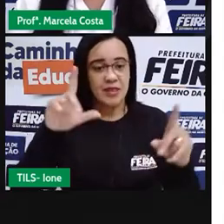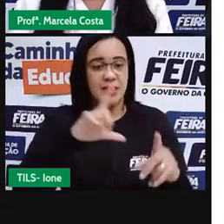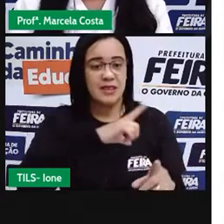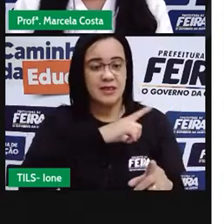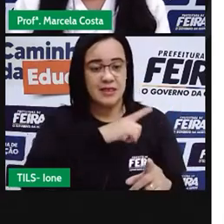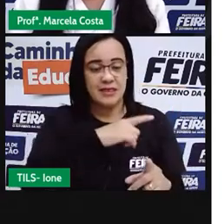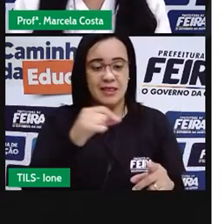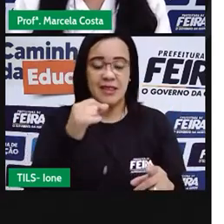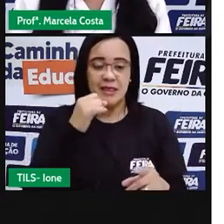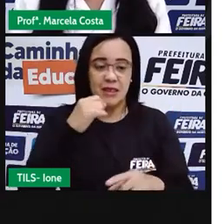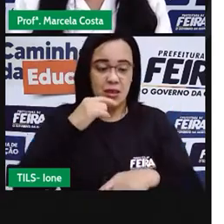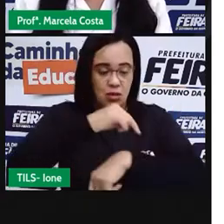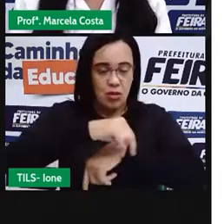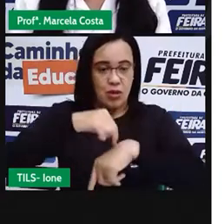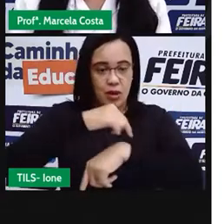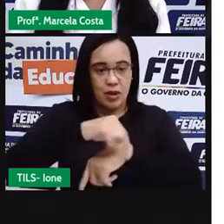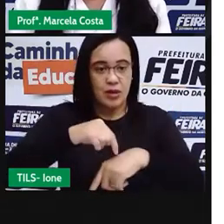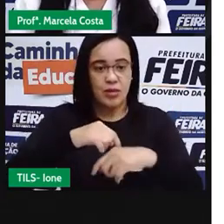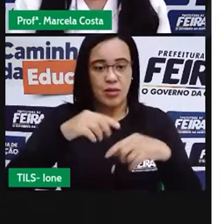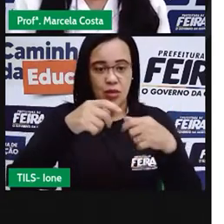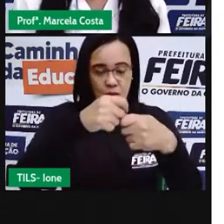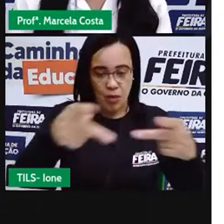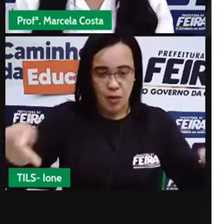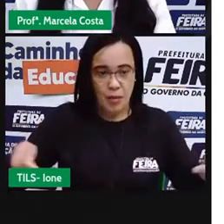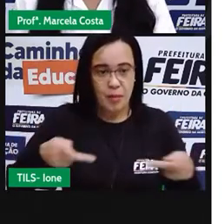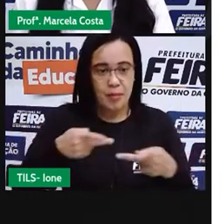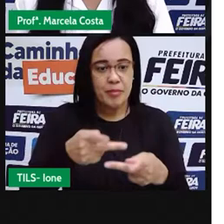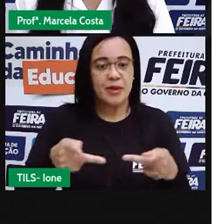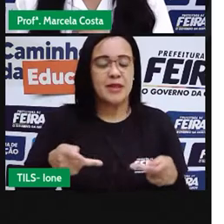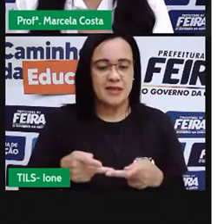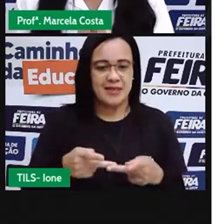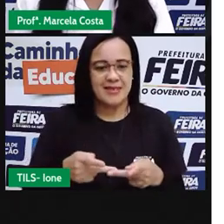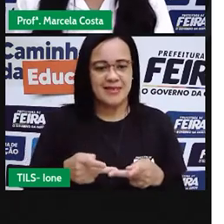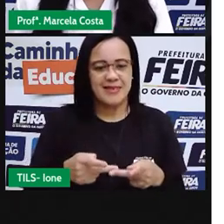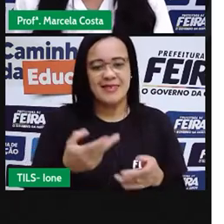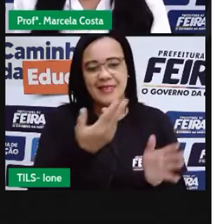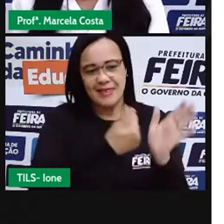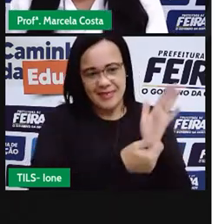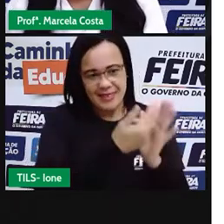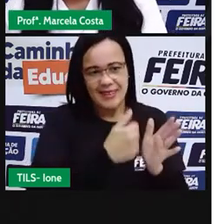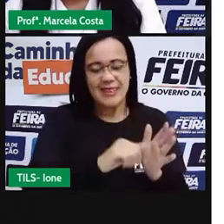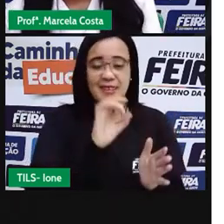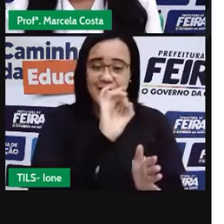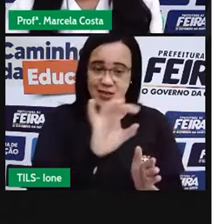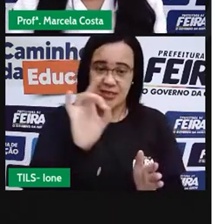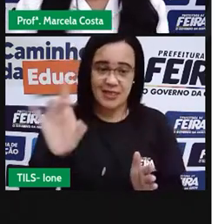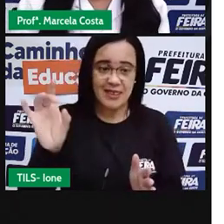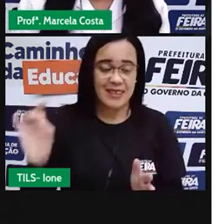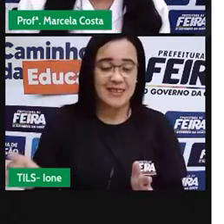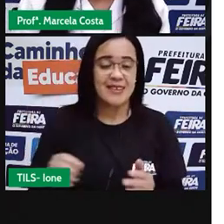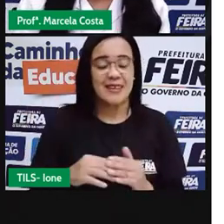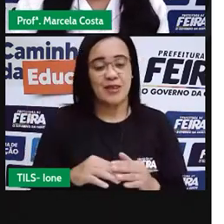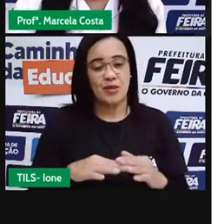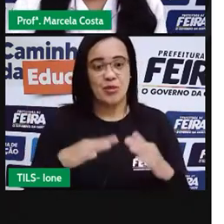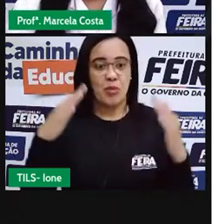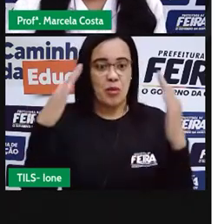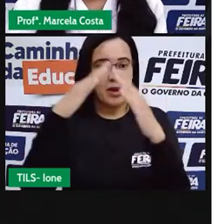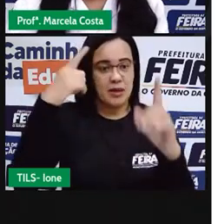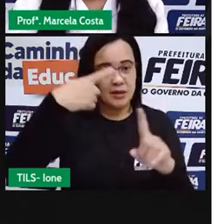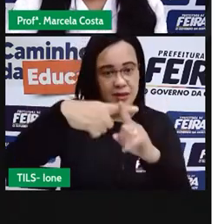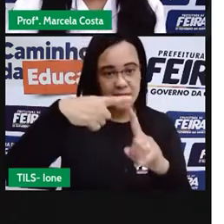formato dessas figuras planas de uma obra arquitetônica, como a igreja, um casarão.